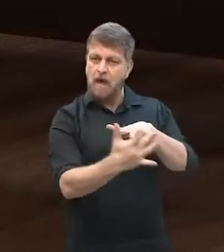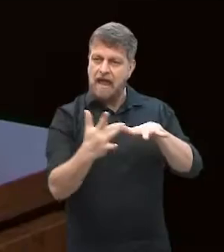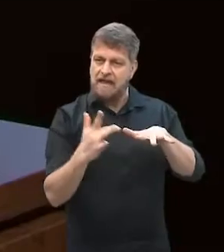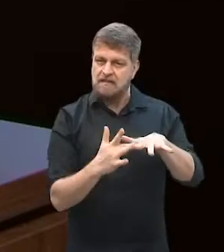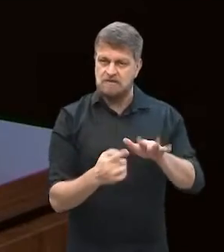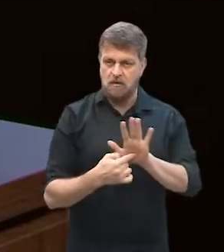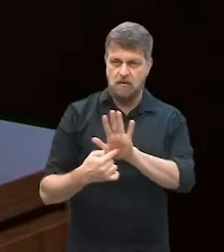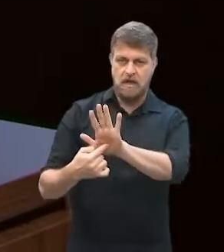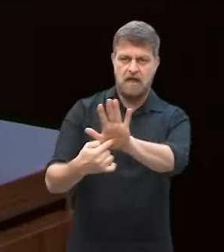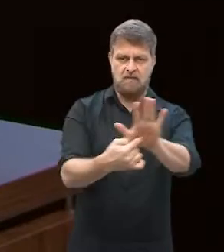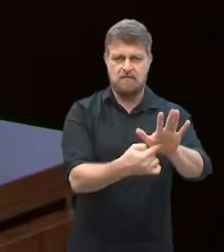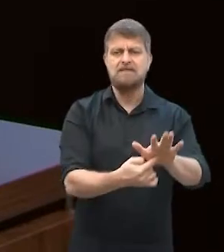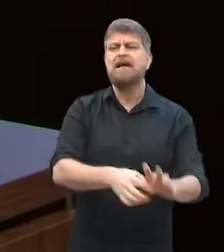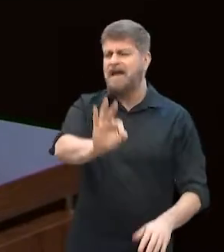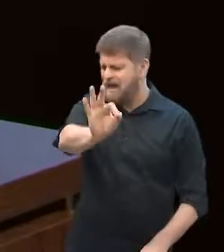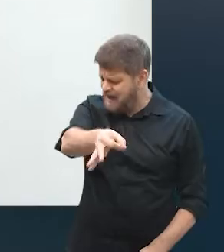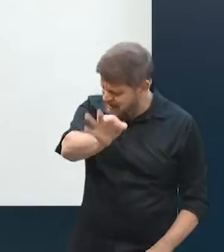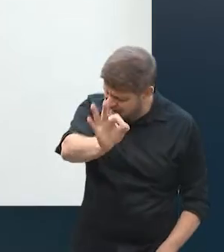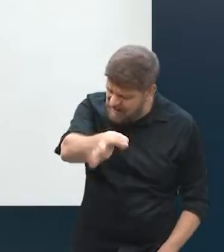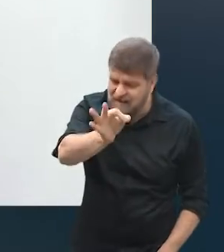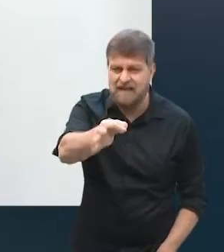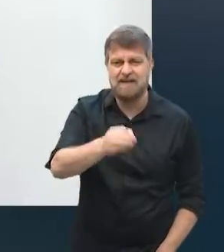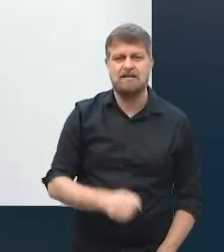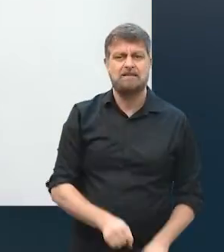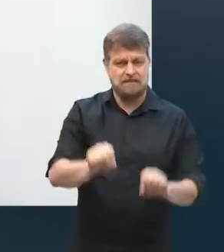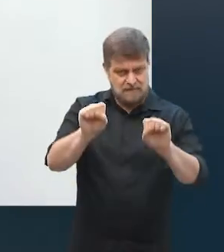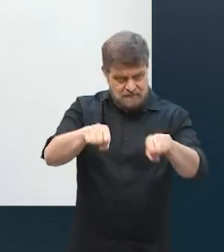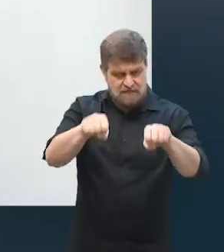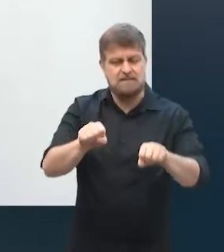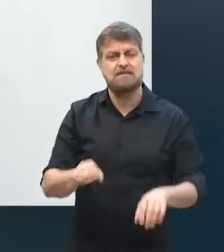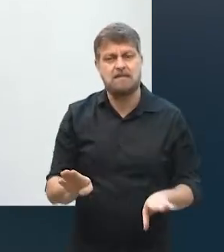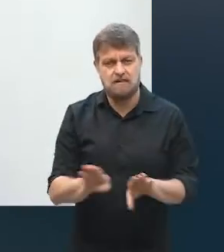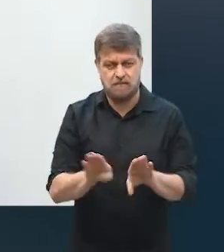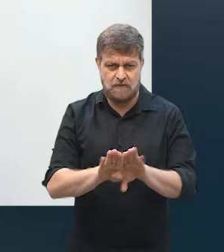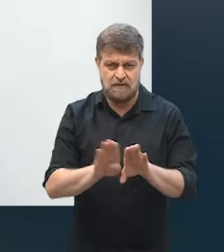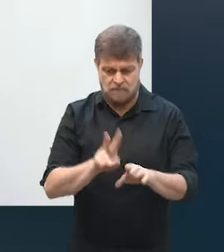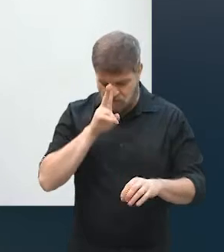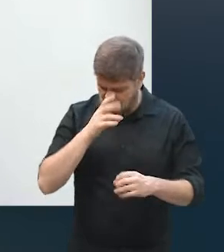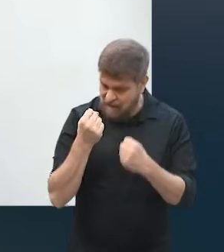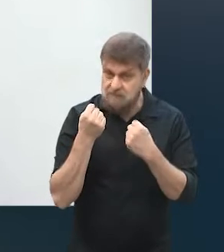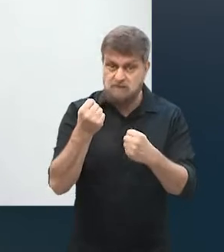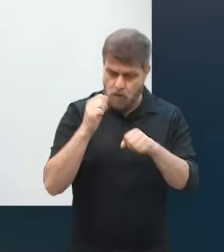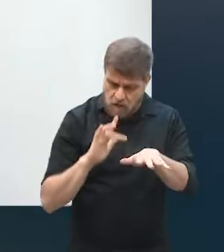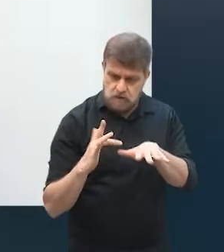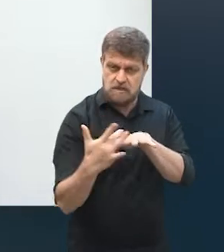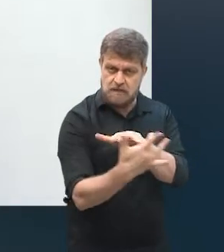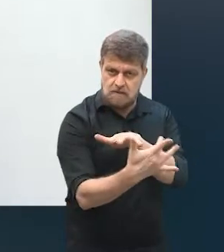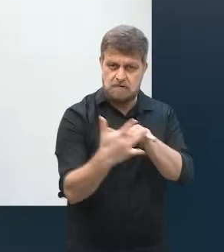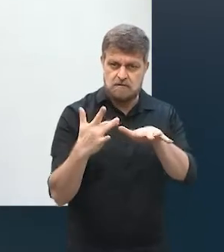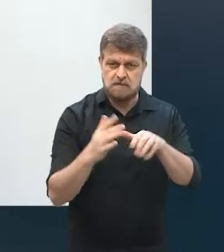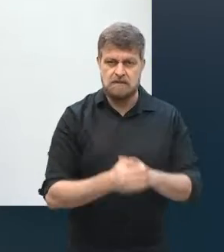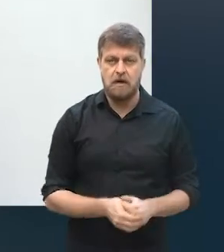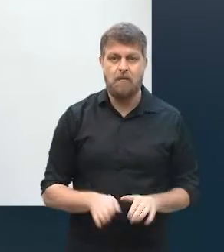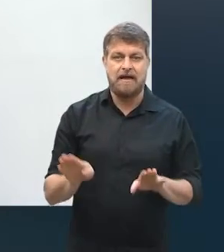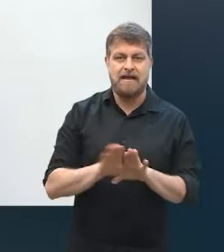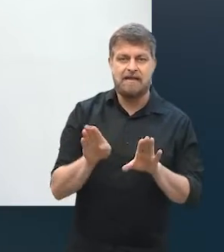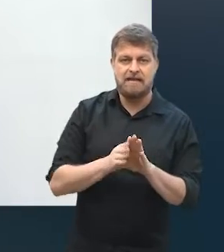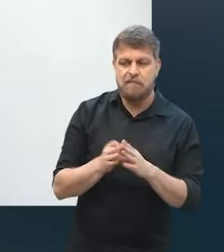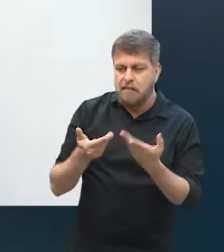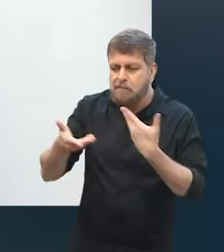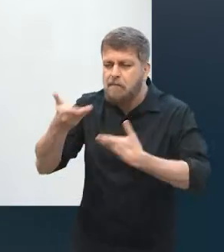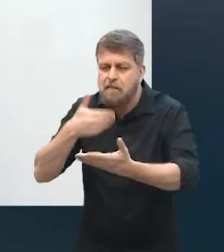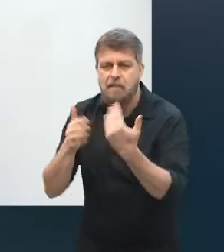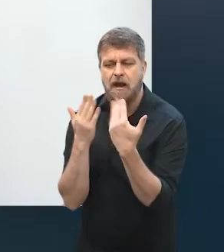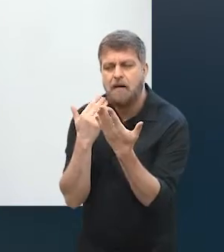vitrine, é isso? Nossa, total, total, com toda a força do mundo. E assim, e o boca a boca também,